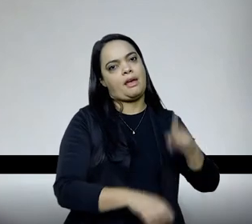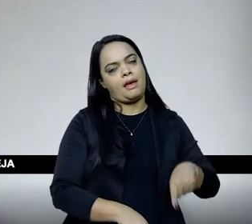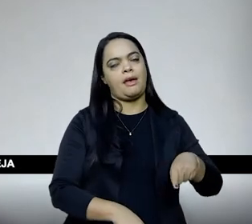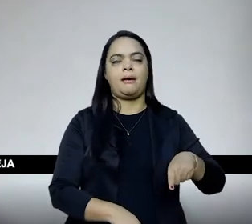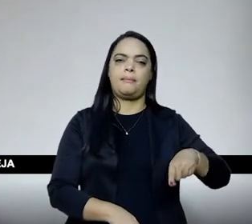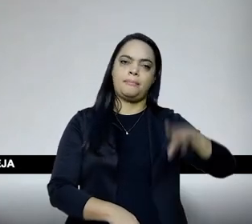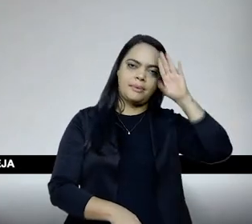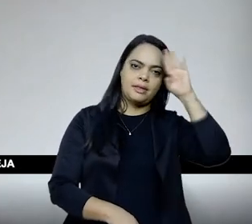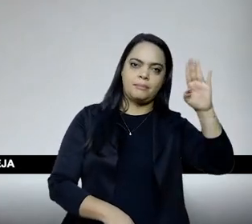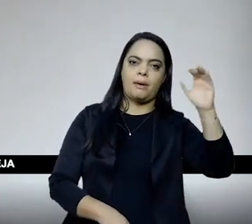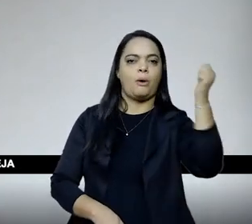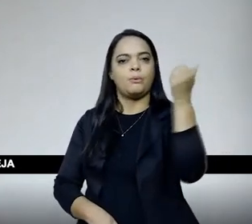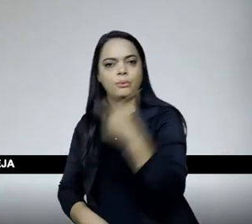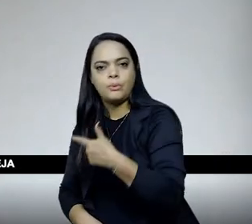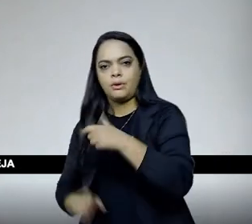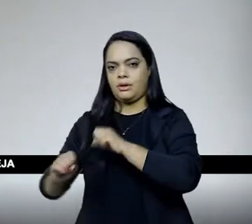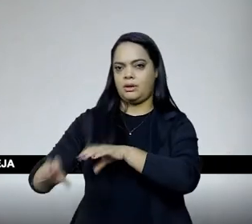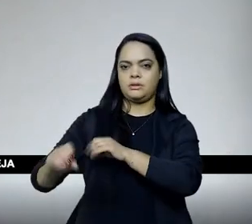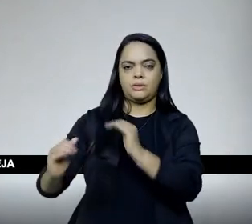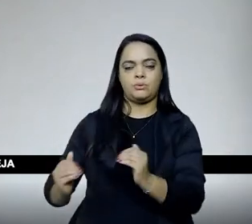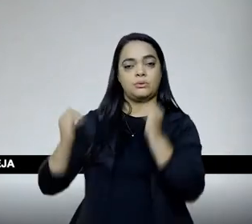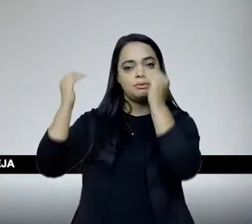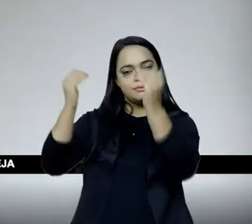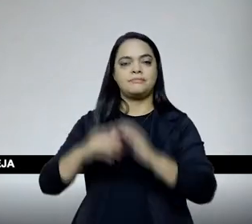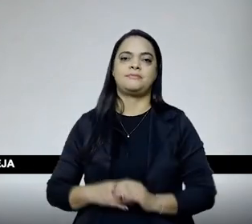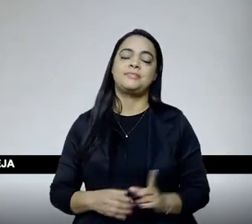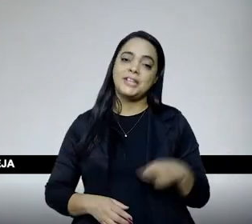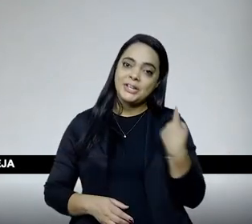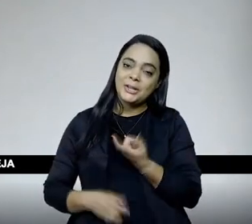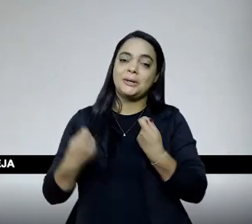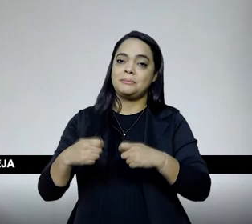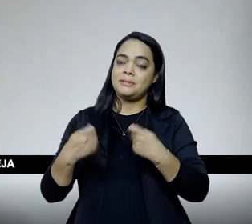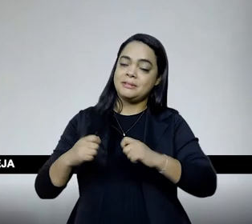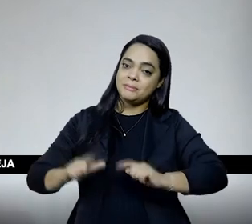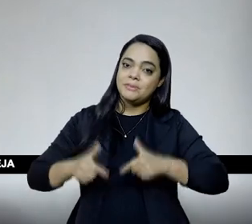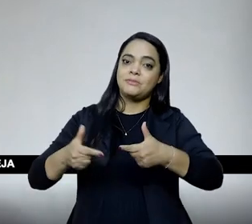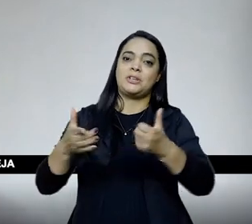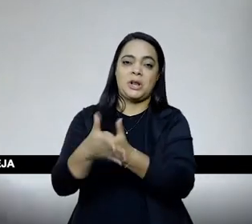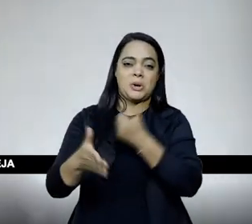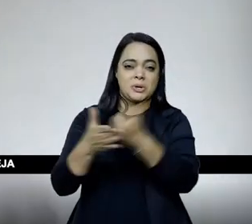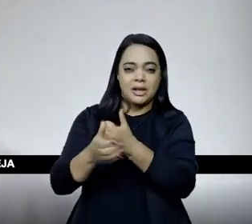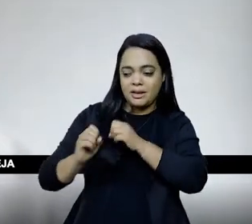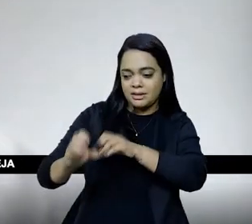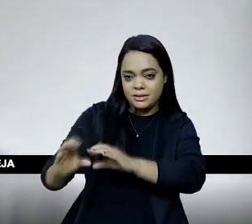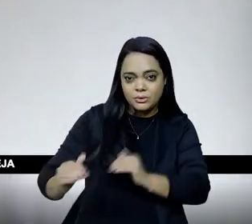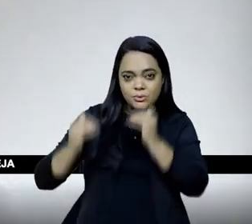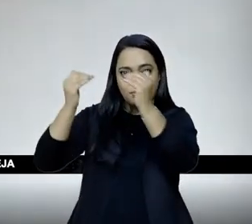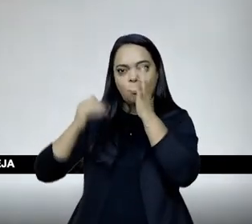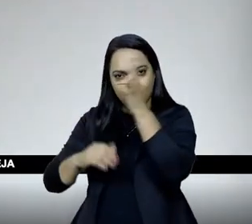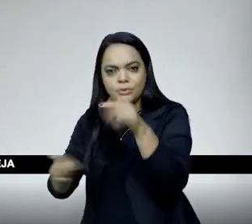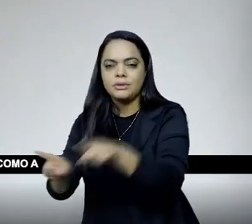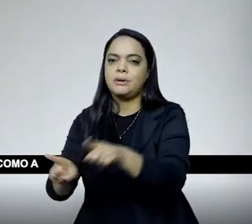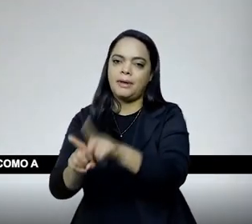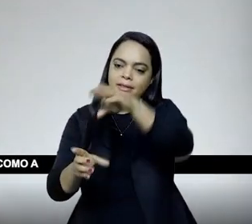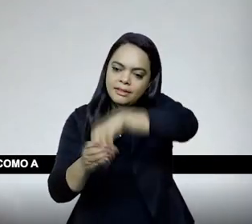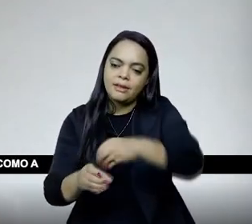mais fundamental do que o ensino superior, ainda que a gente tenha que lutar para que o ensino superior daqui a